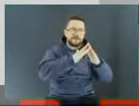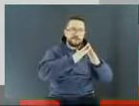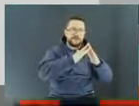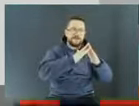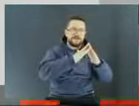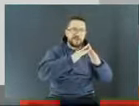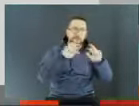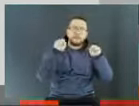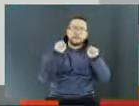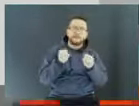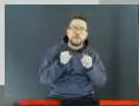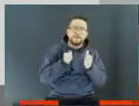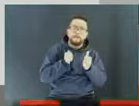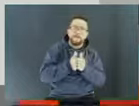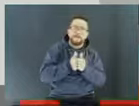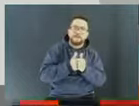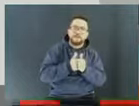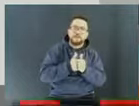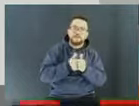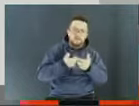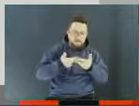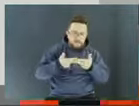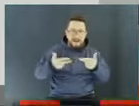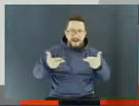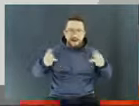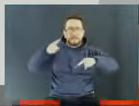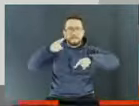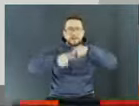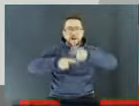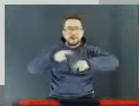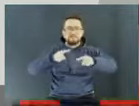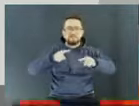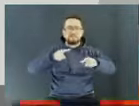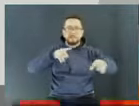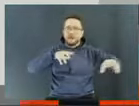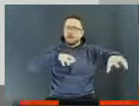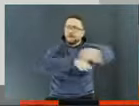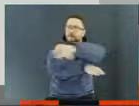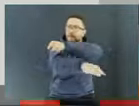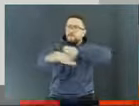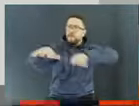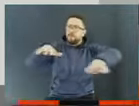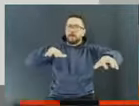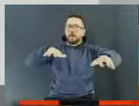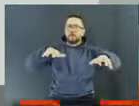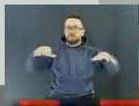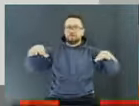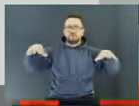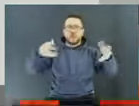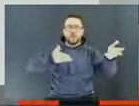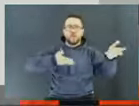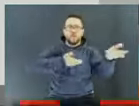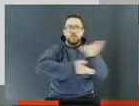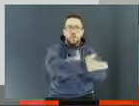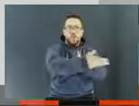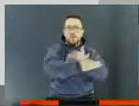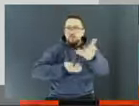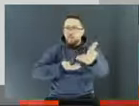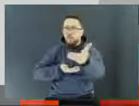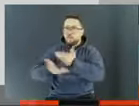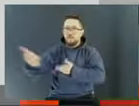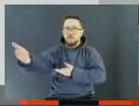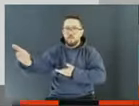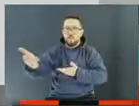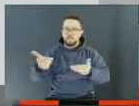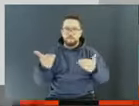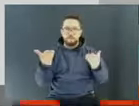Isso facilitou as mais de 457 unidades de self-storage resistentes no país, são uma excelente alternativa e está sendo cada